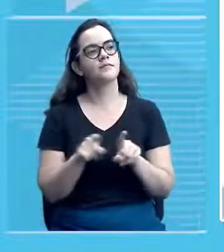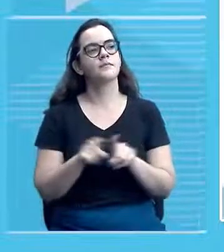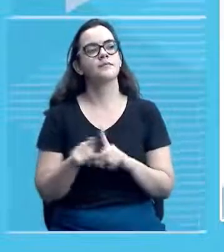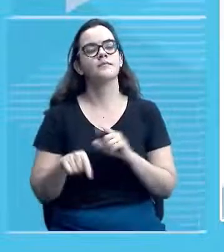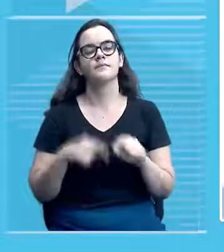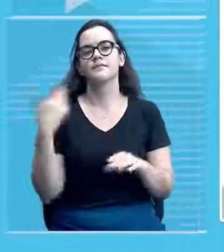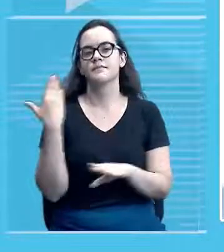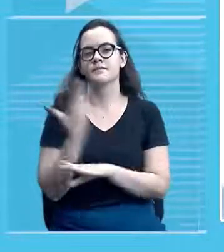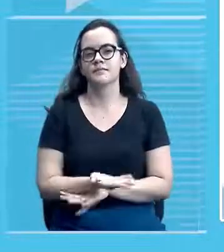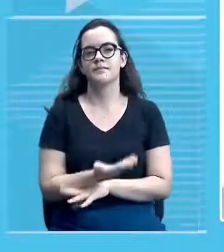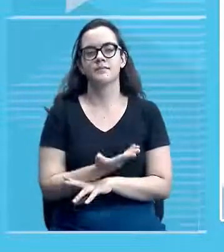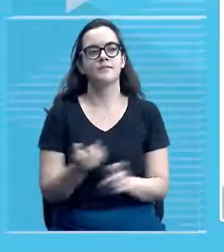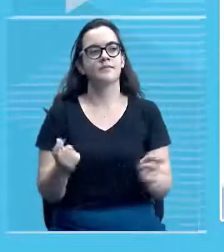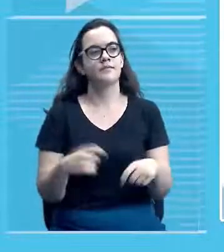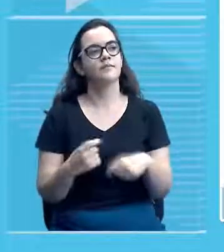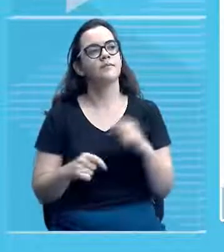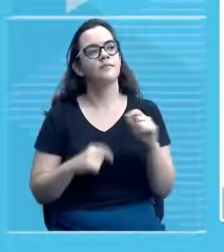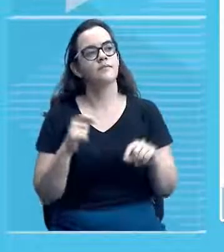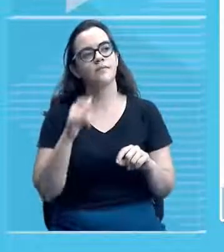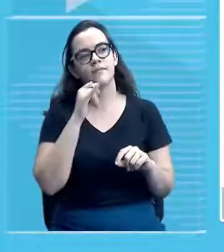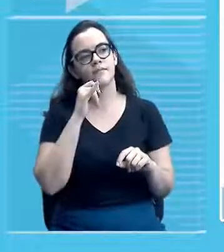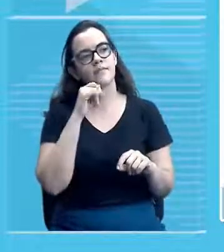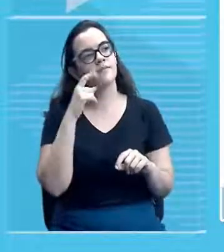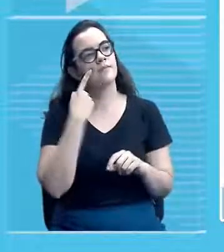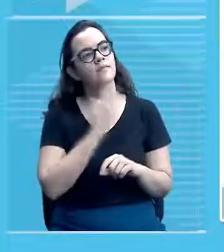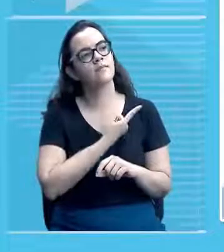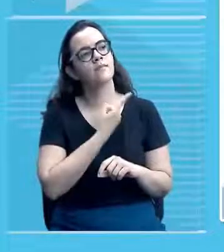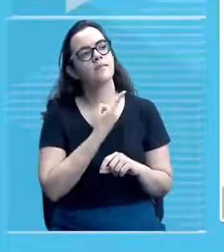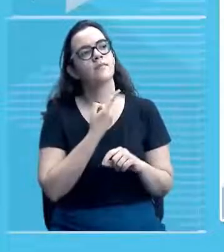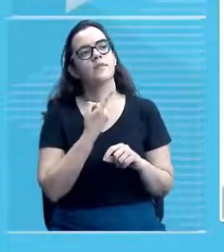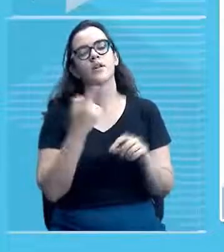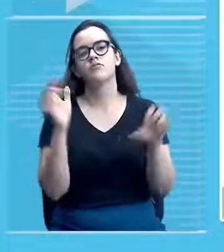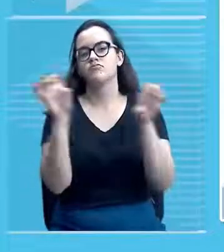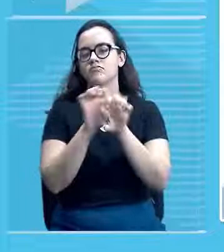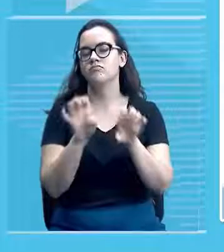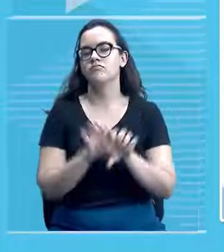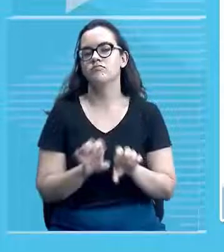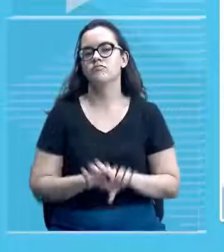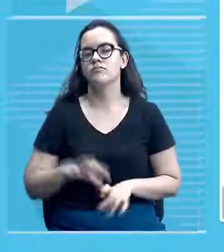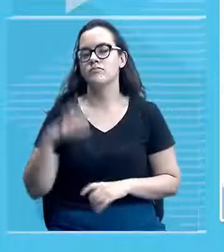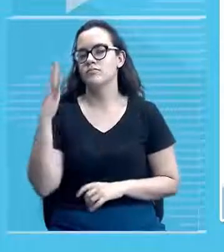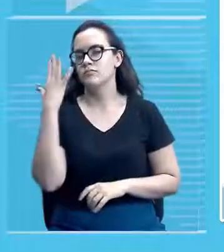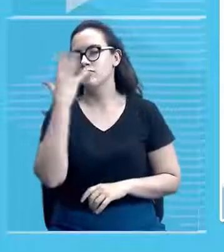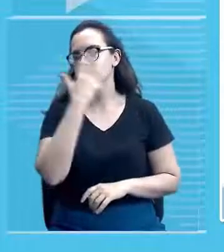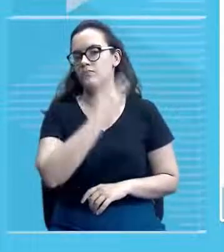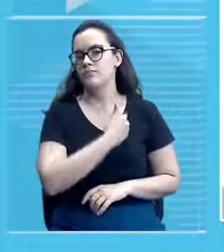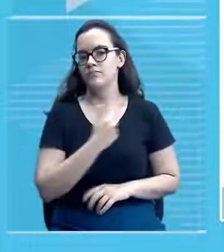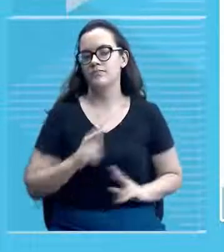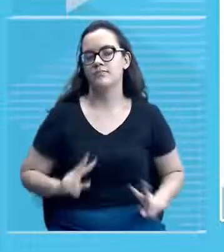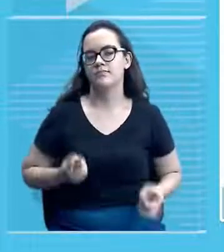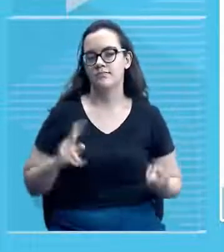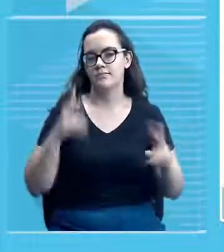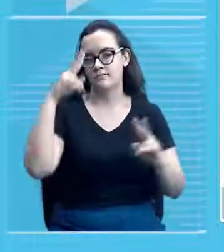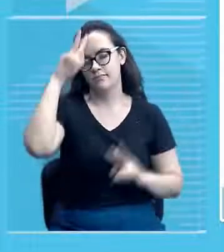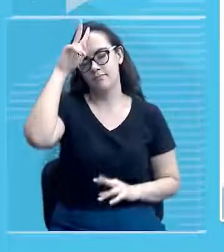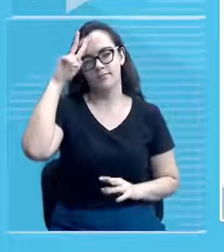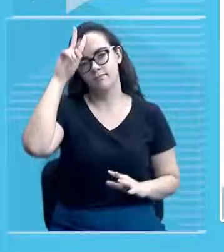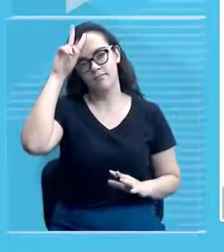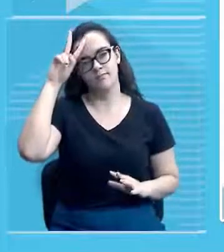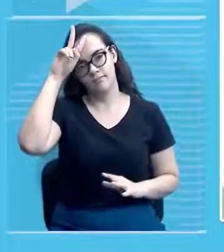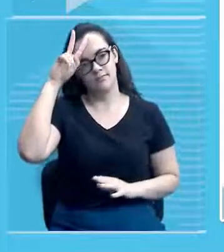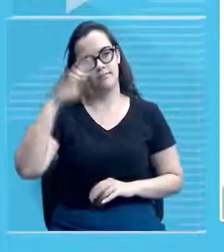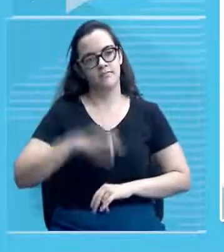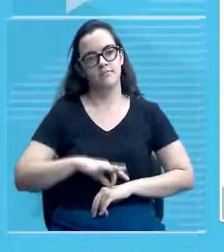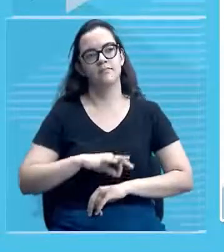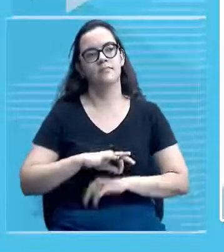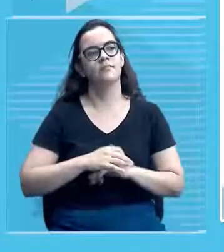etc. Então, é uma estrutura muito bonita, né? E de grande valor histórico, tá? Para o nosso estado. E de